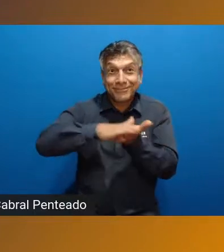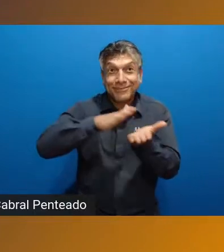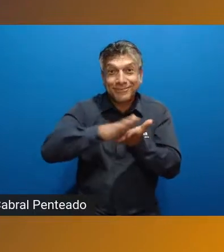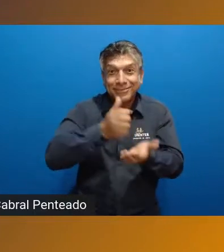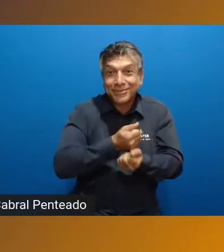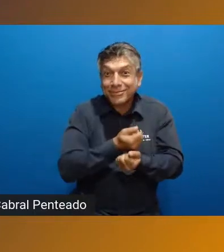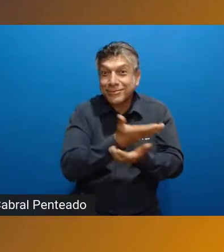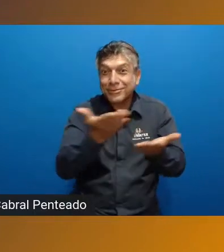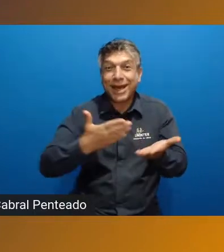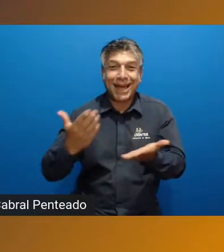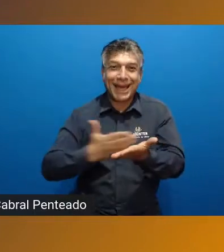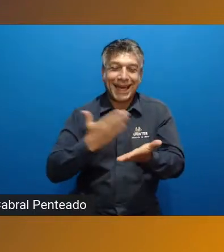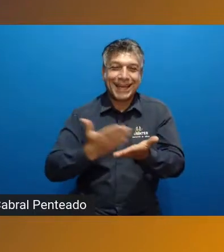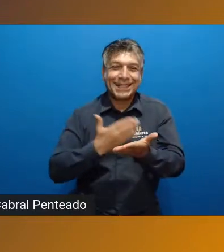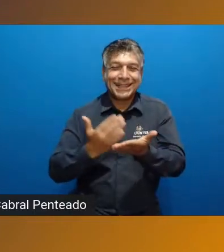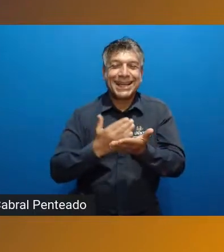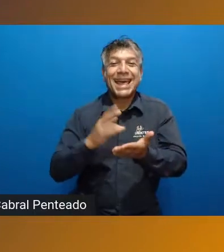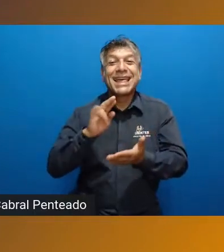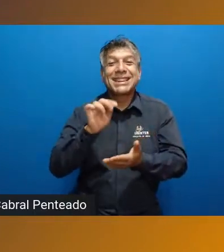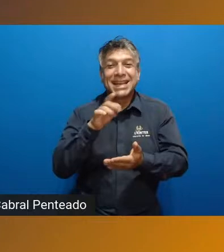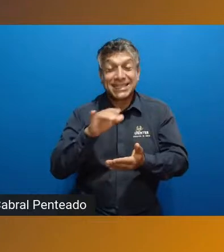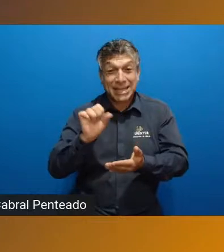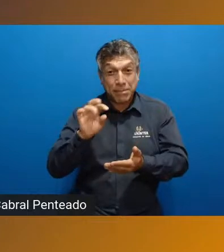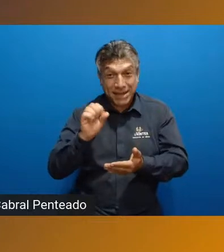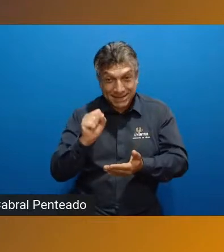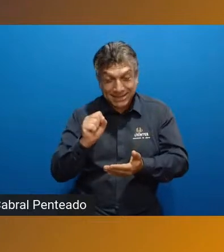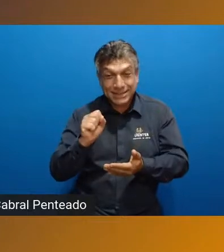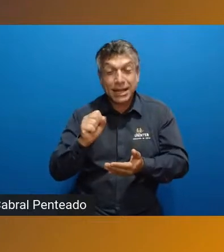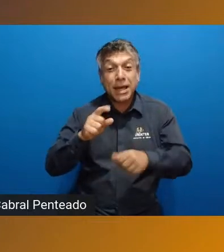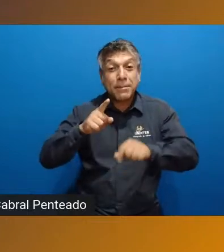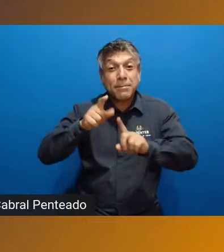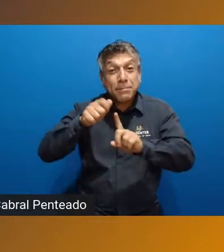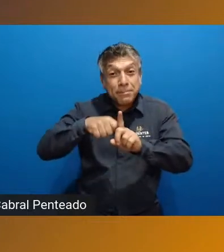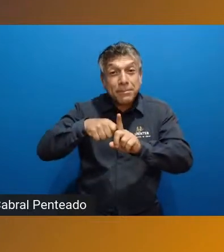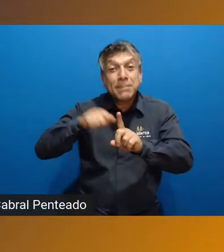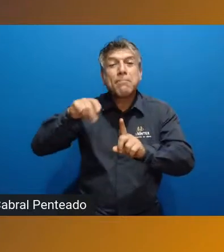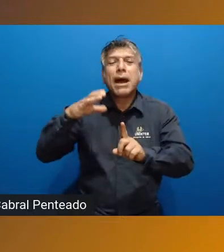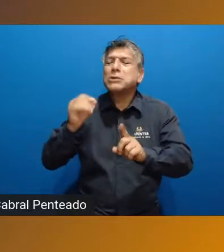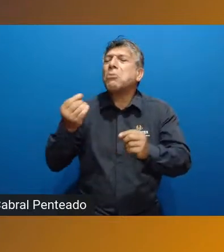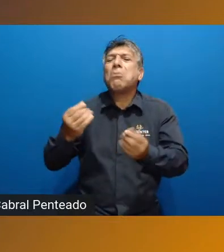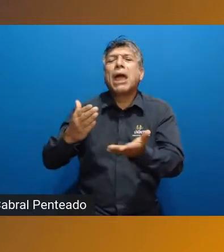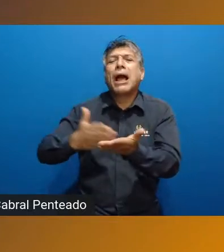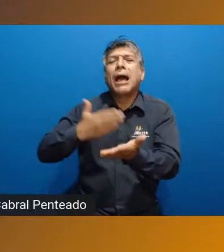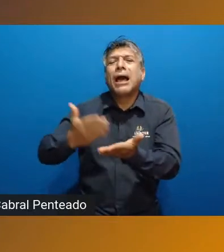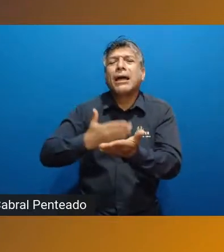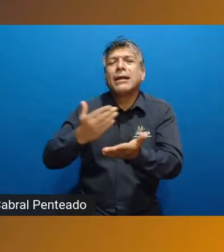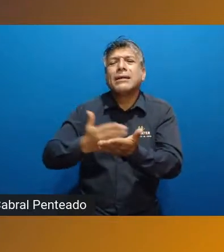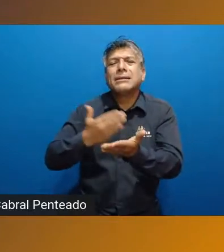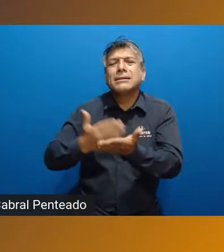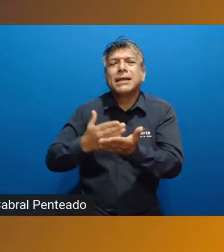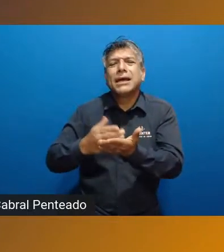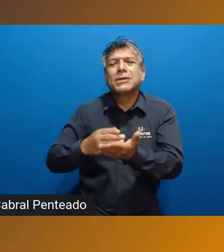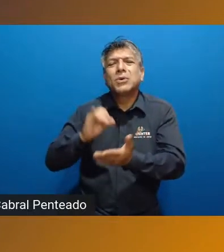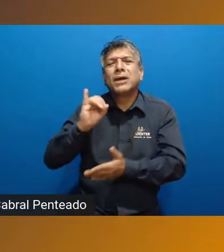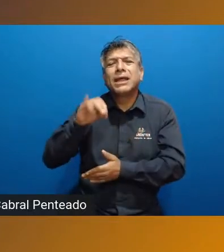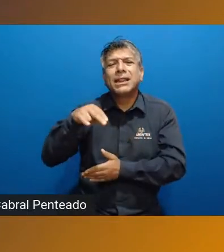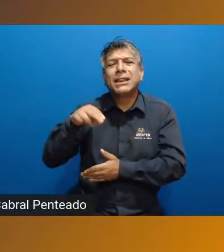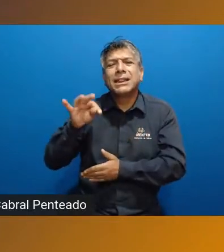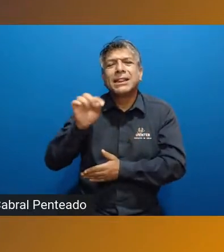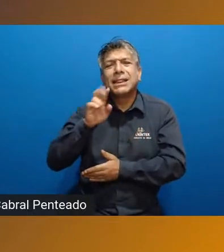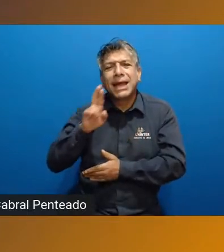no Caderno InterSaberes de março. O que é o Caderno InterSaberes? É um caderno